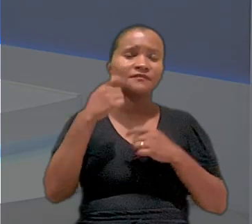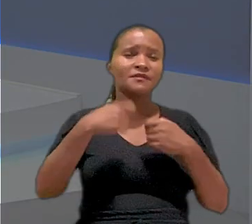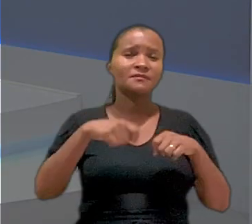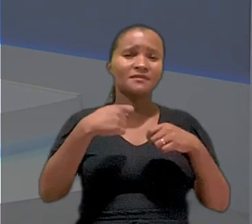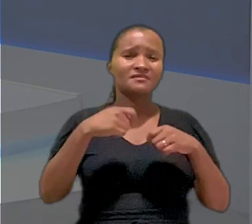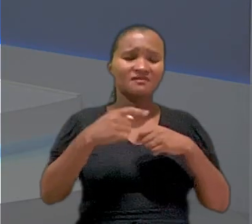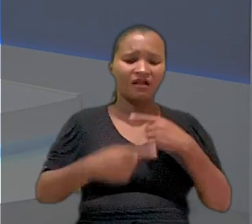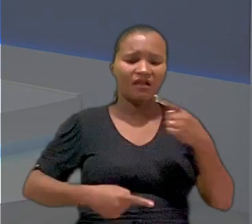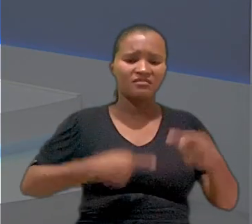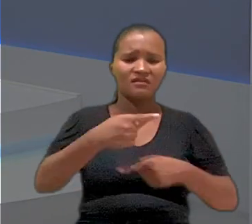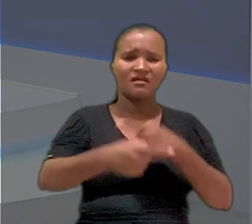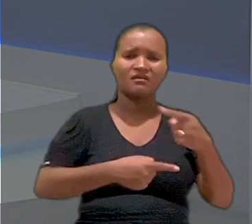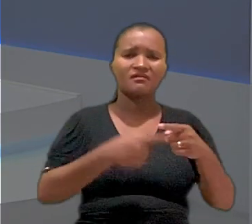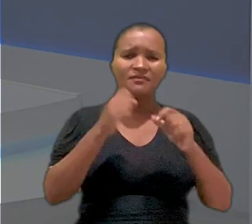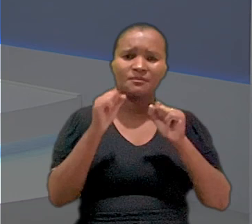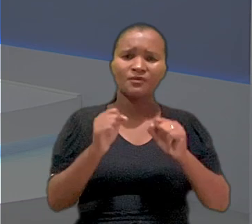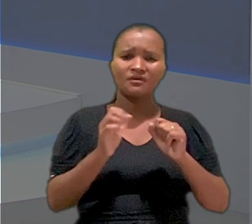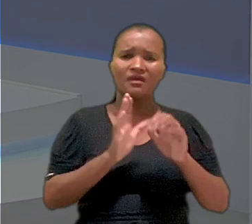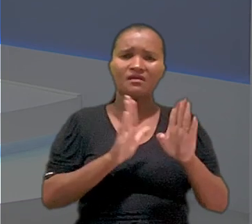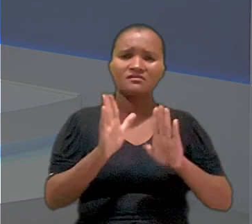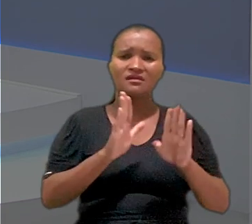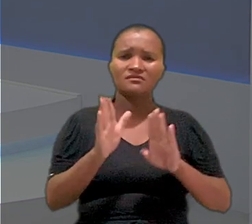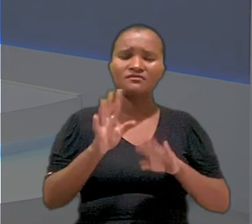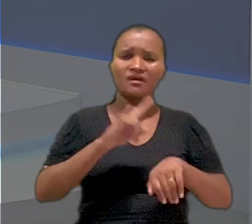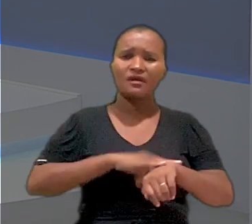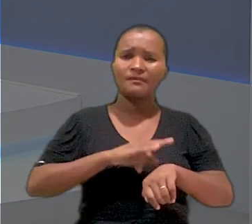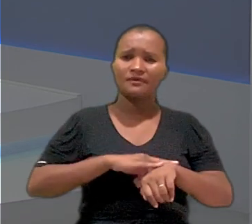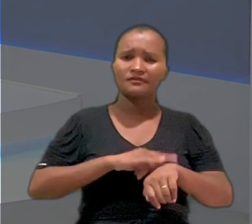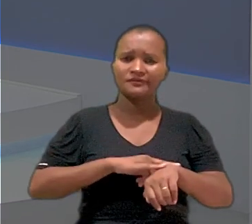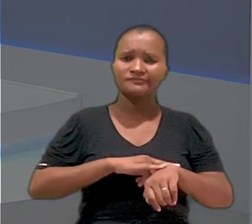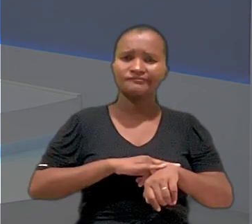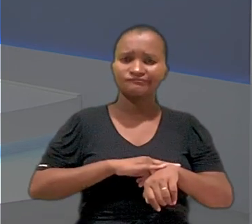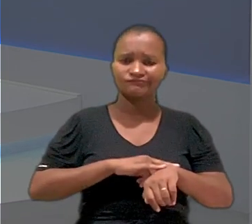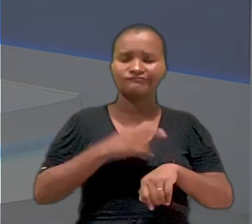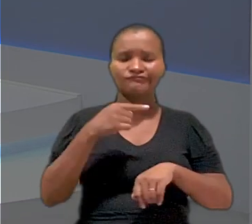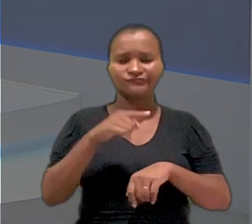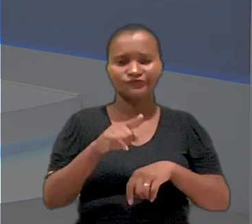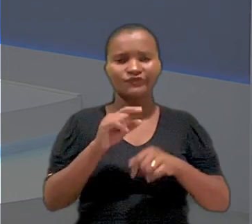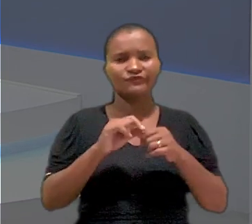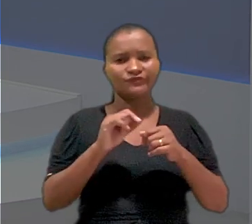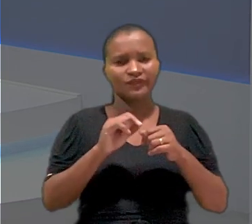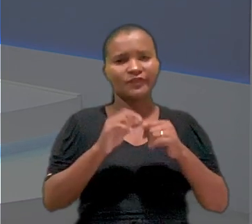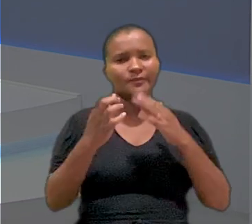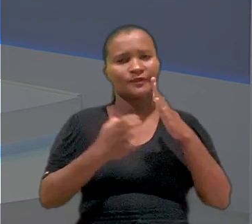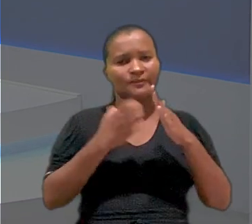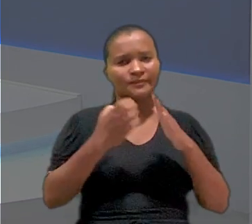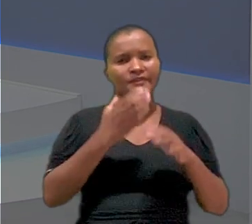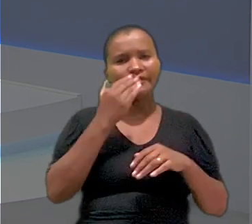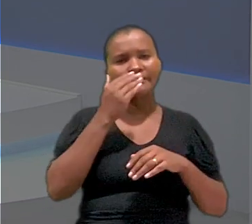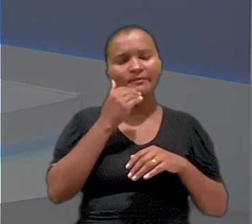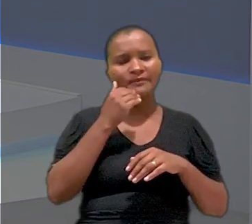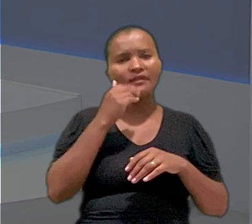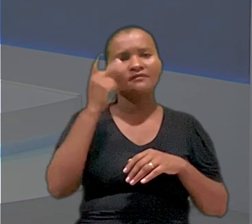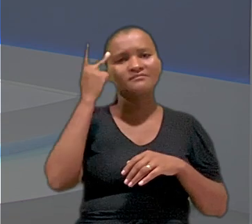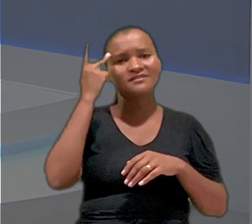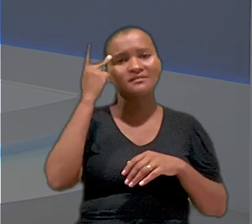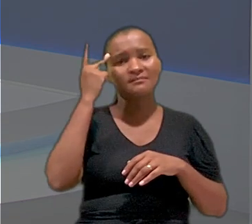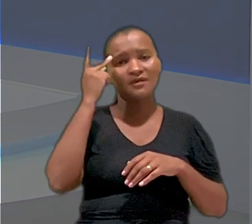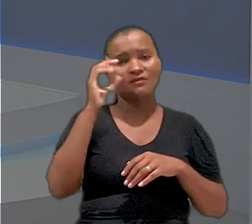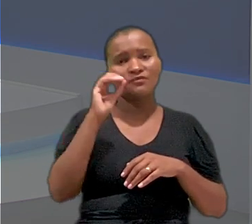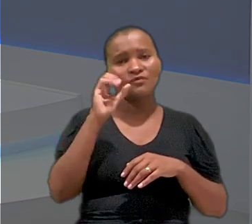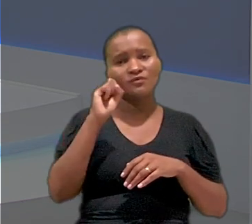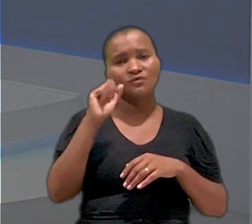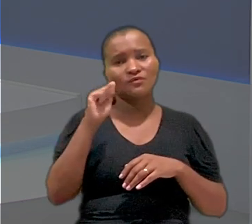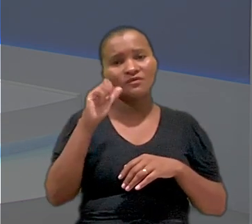Imagine ter que passar por uma catraca para poder ter acesso ao banheiro, Anderson. Essa medida foi adotada por uma empresa de alimentos de